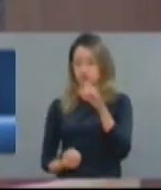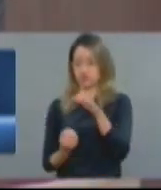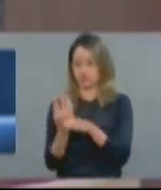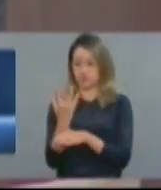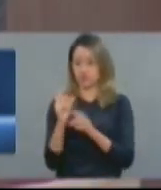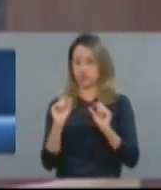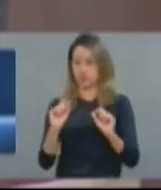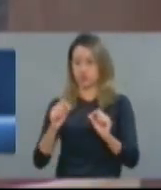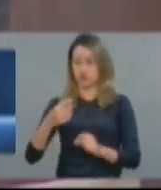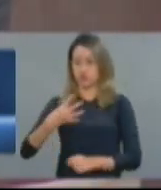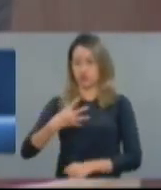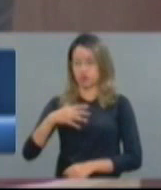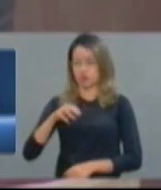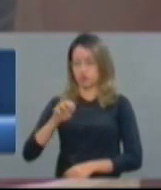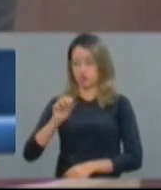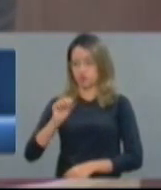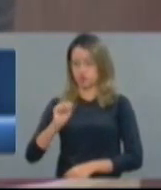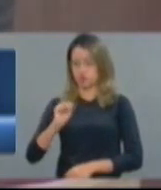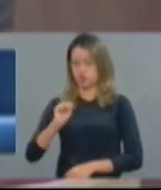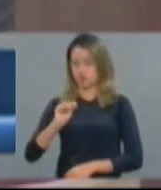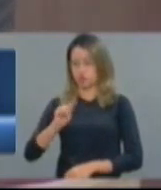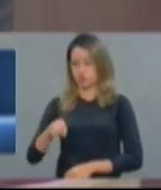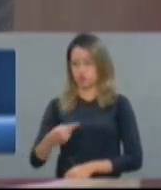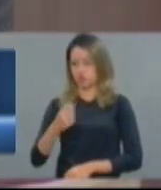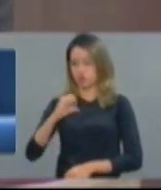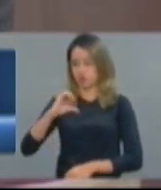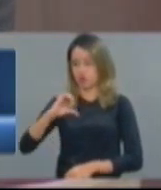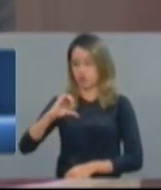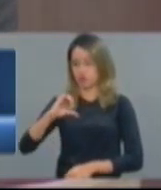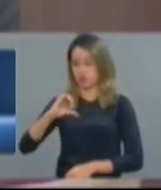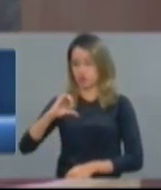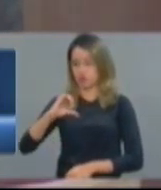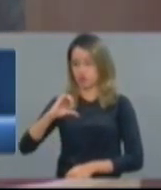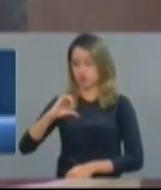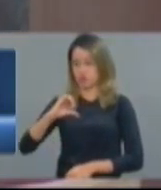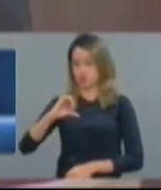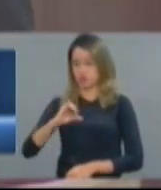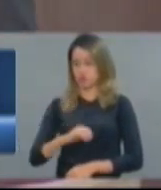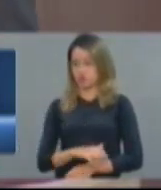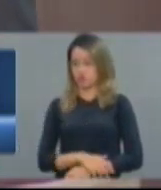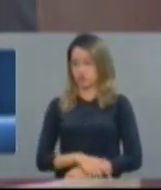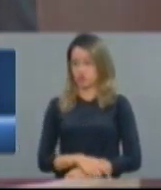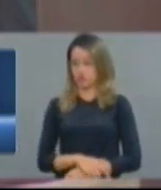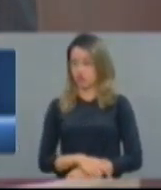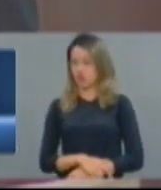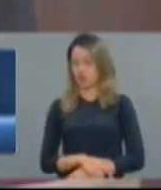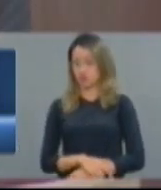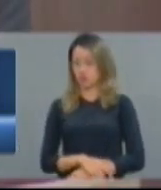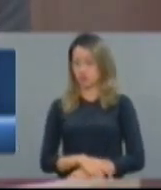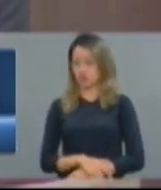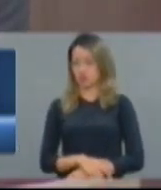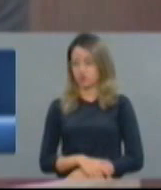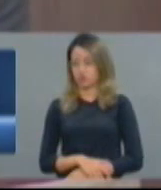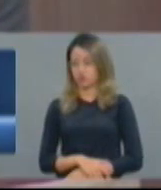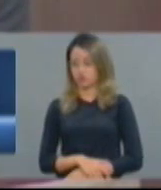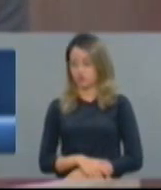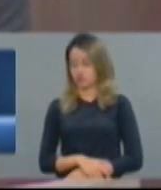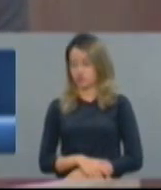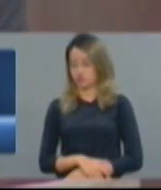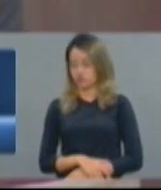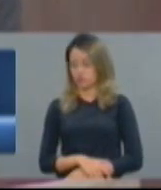48,9 milhões com base em 2013. Da mesma maneira,